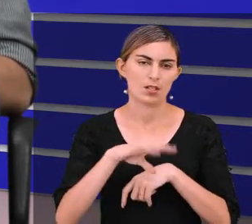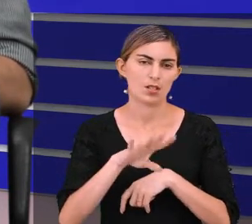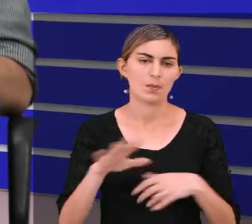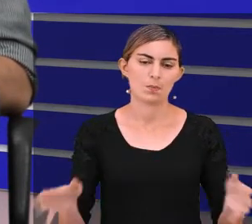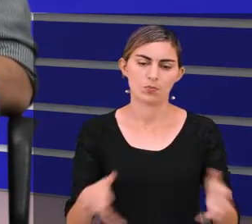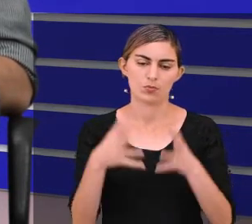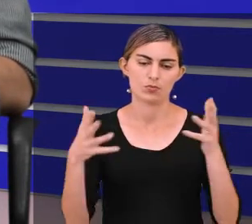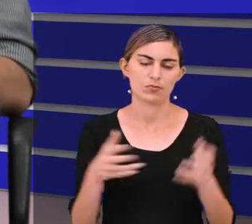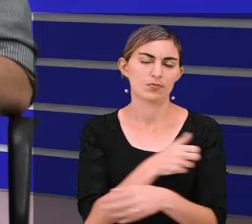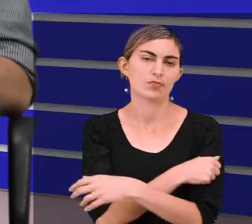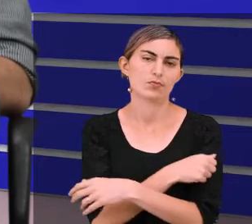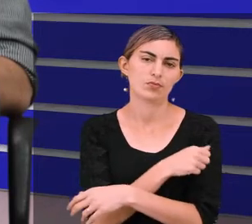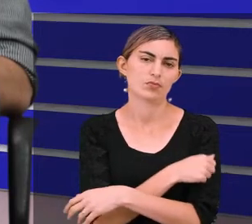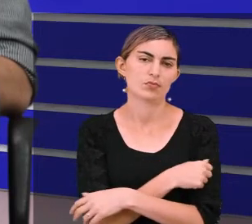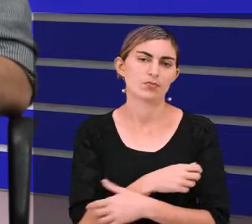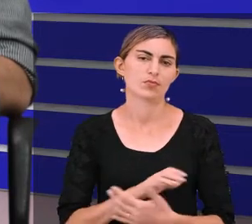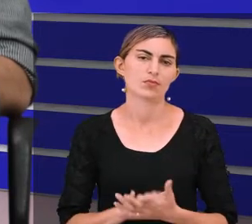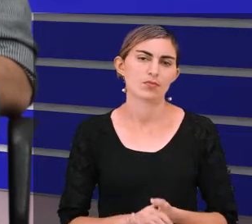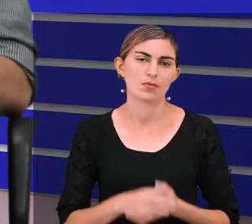Bom,